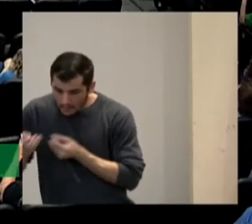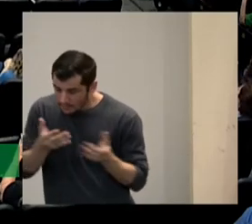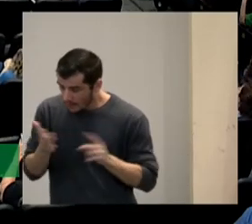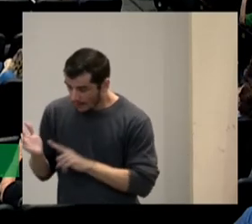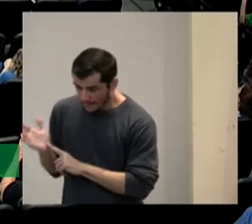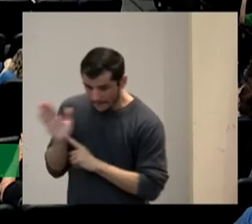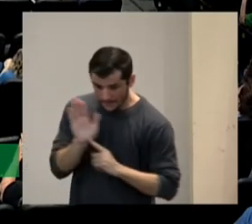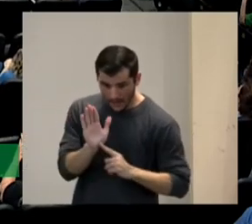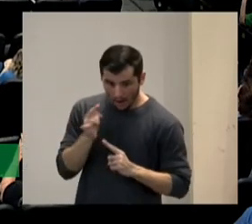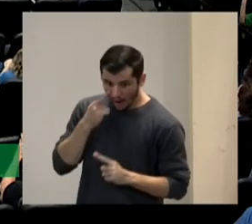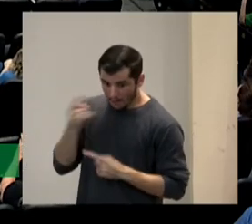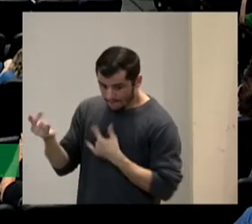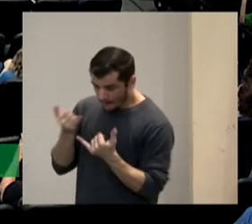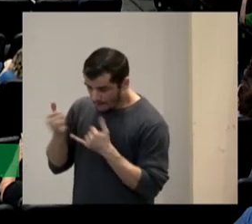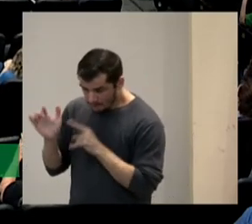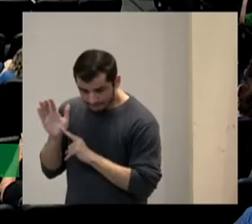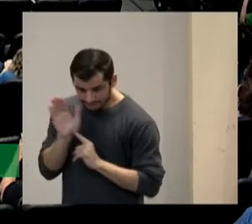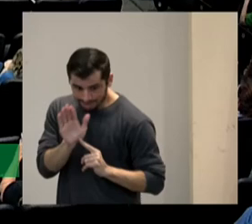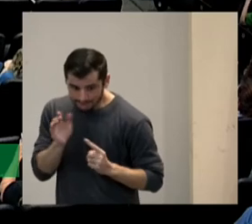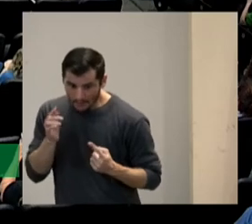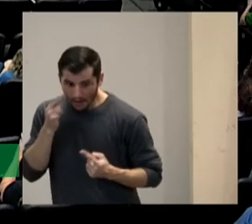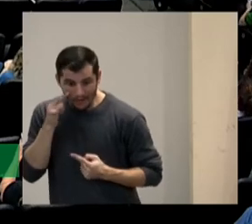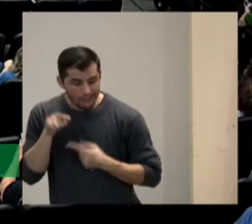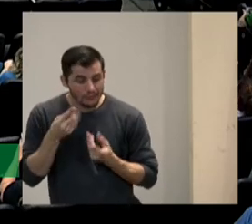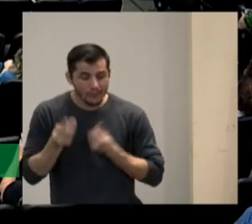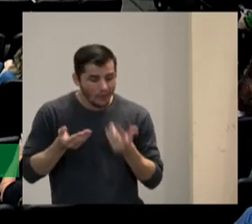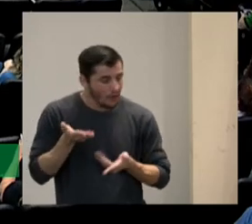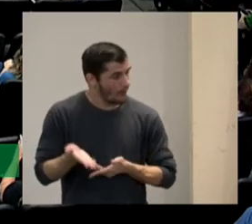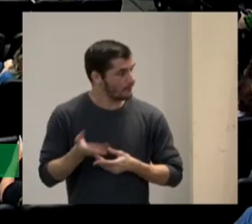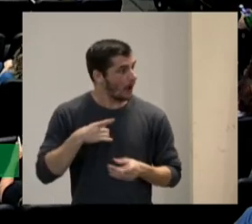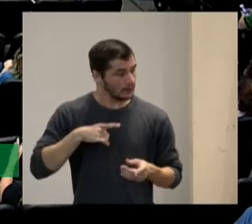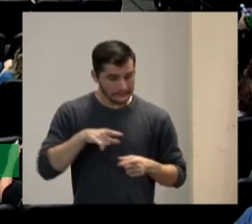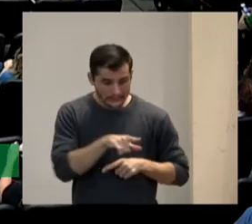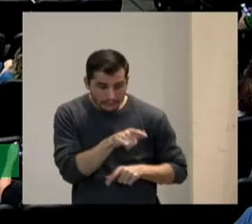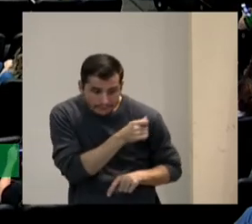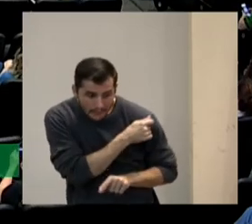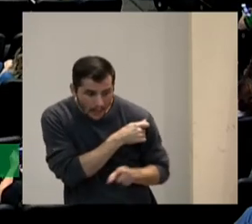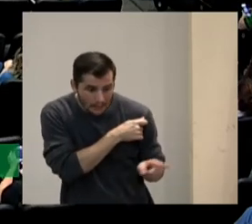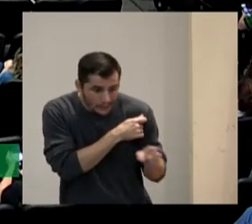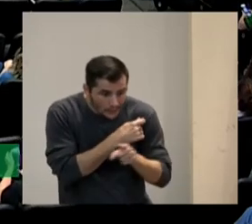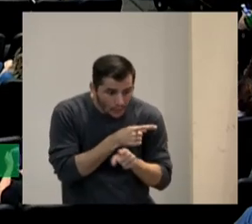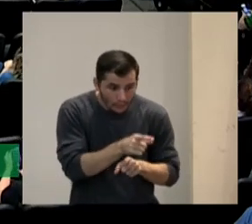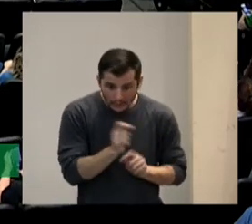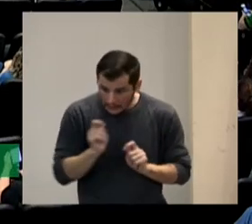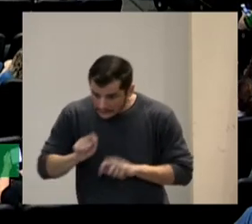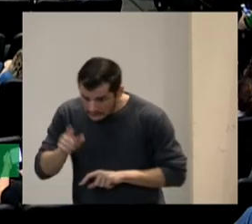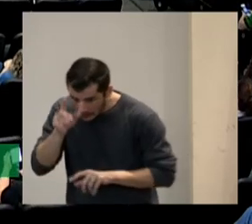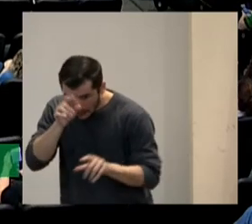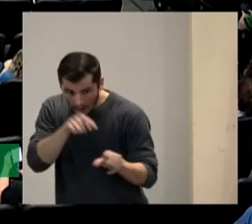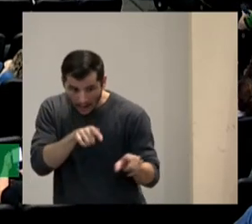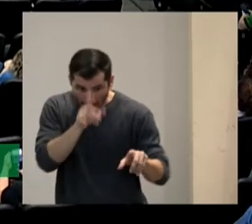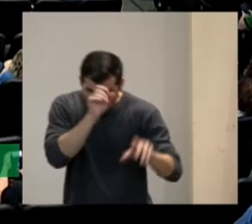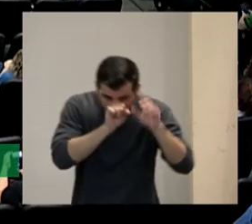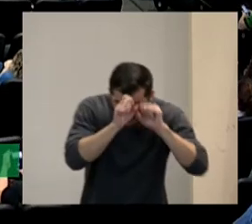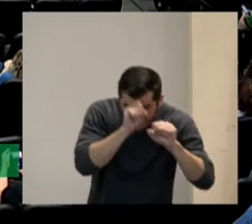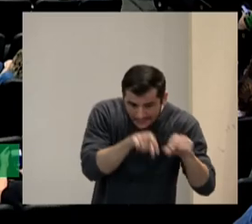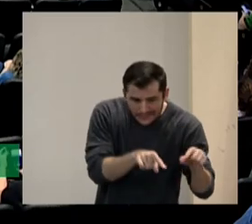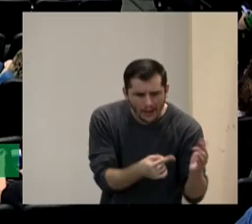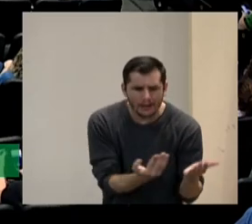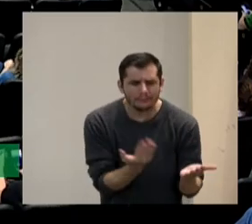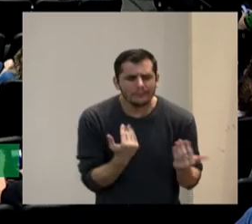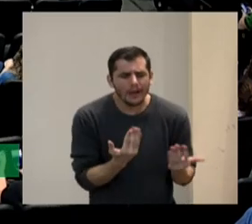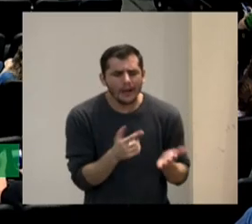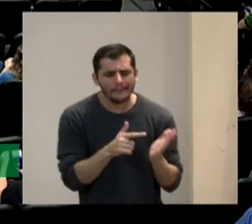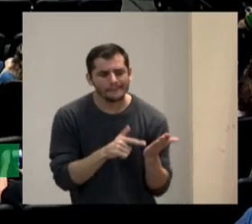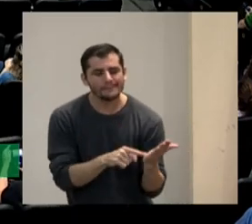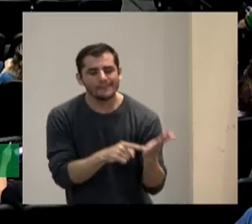modos em que elas são pedidas solicitadas para que os alunos apresentem essas aprendizagens e também nas formas que eu tenho